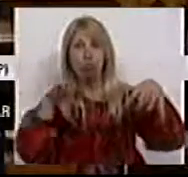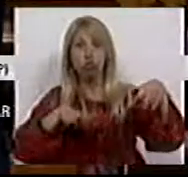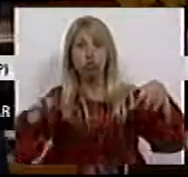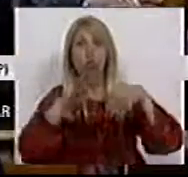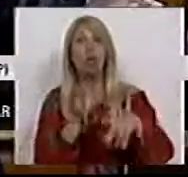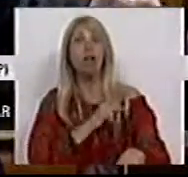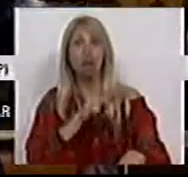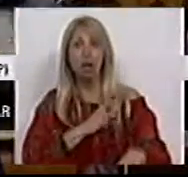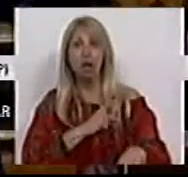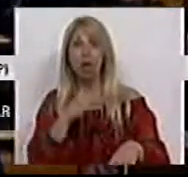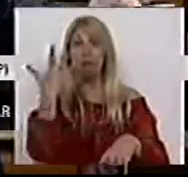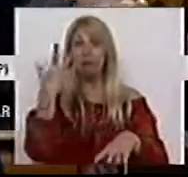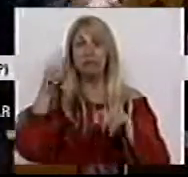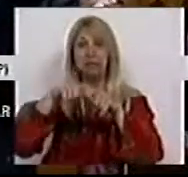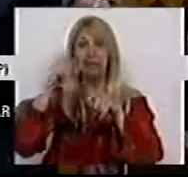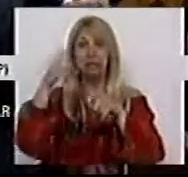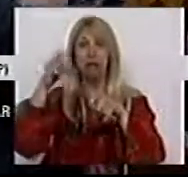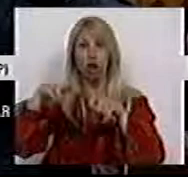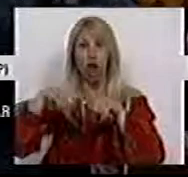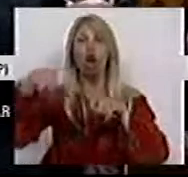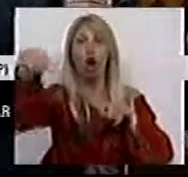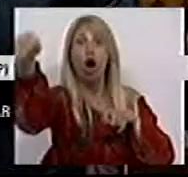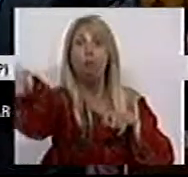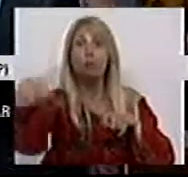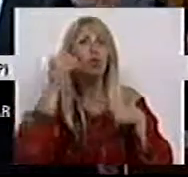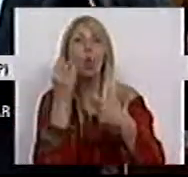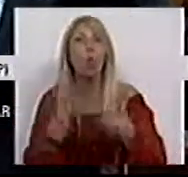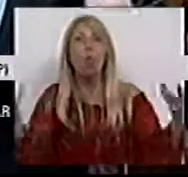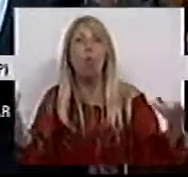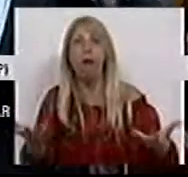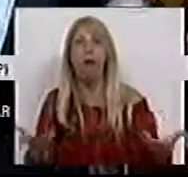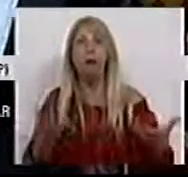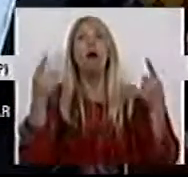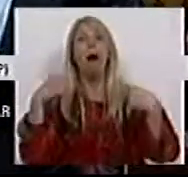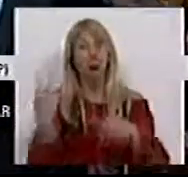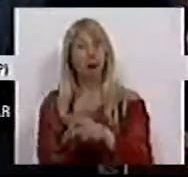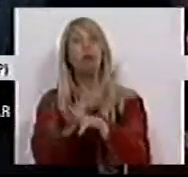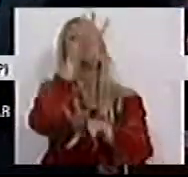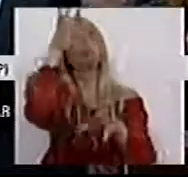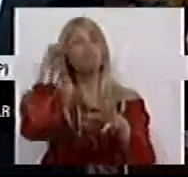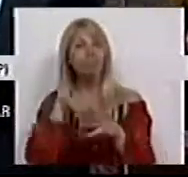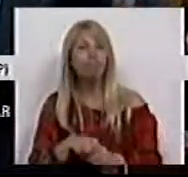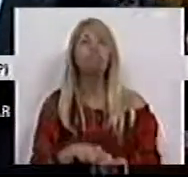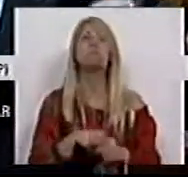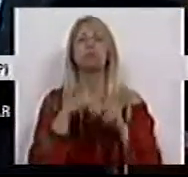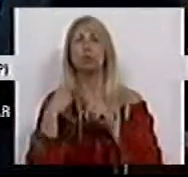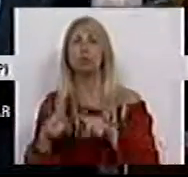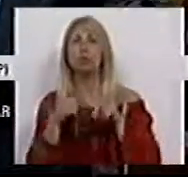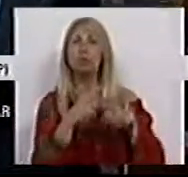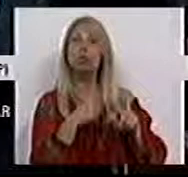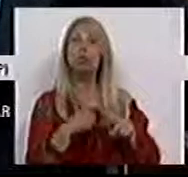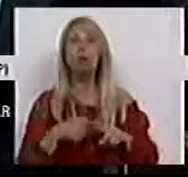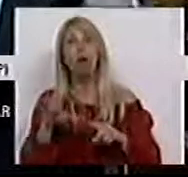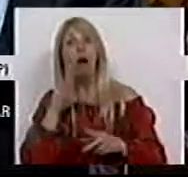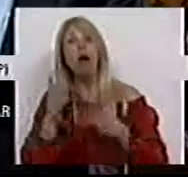quilómetros, como é, há todo um conjunto de envolventes que são absolutamente subjetivas no campo da análise